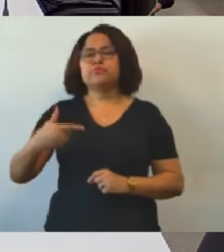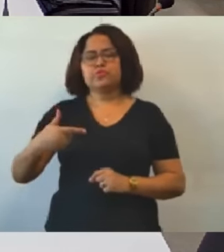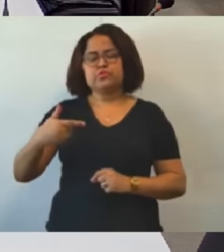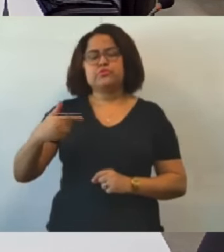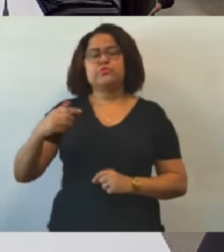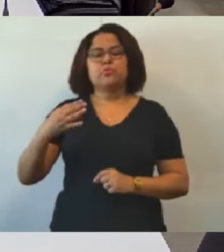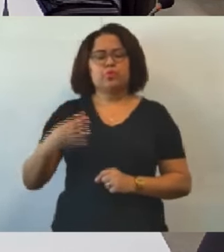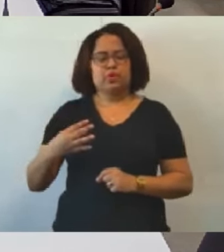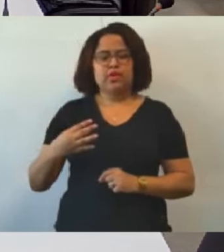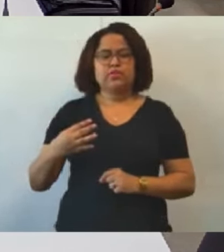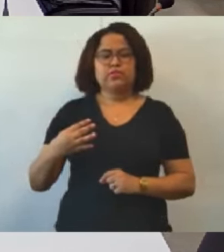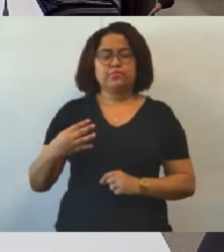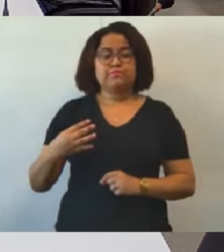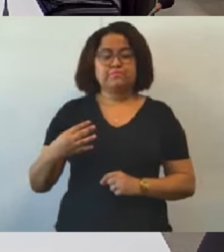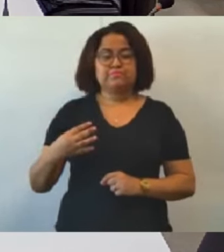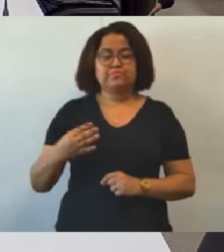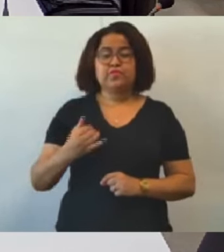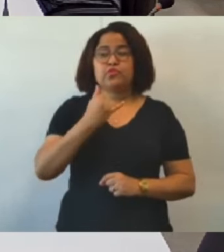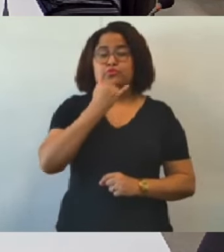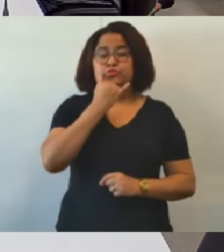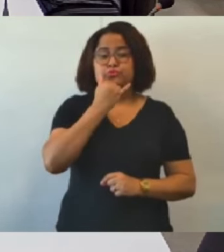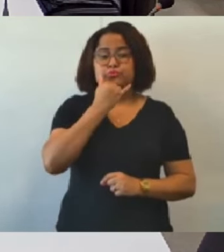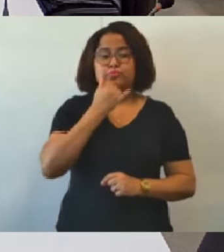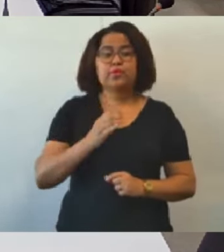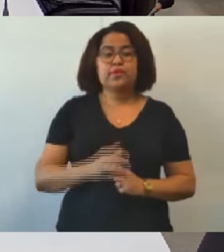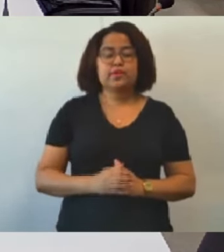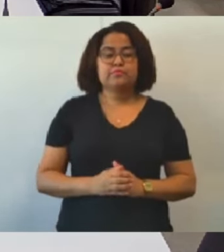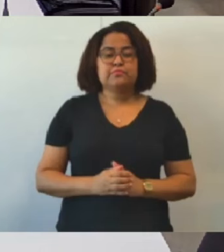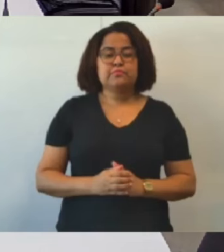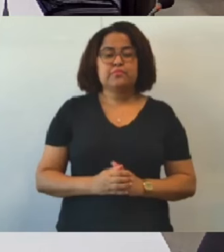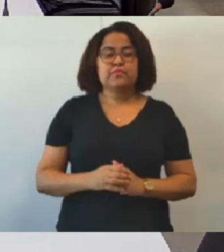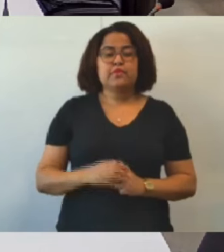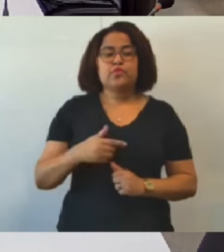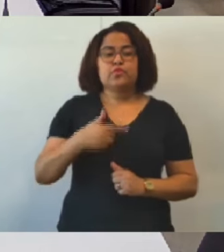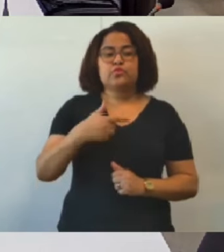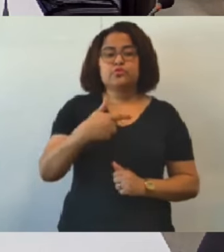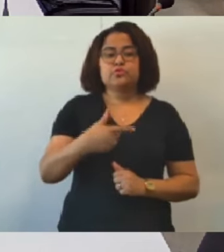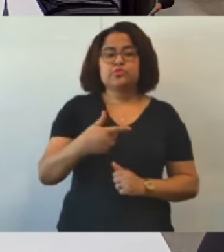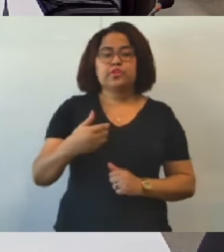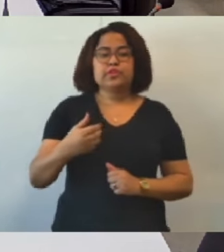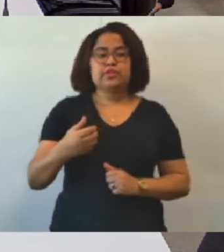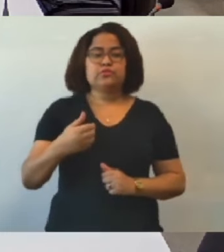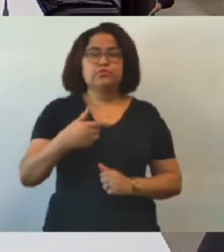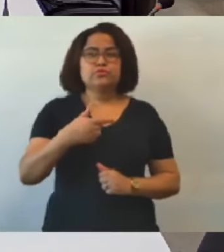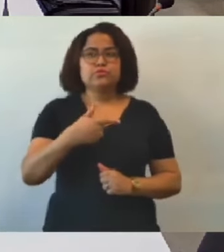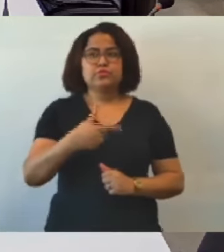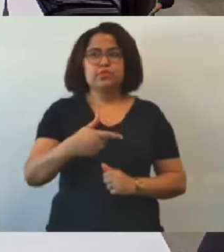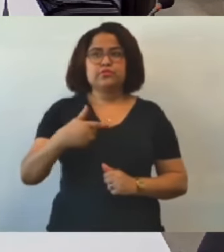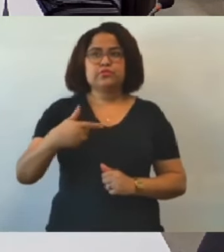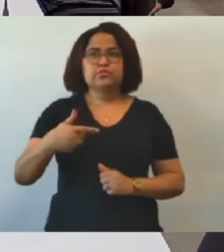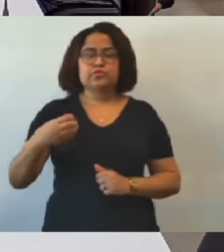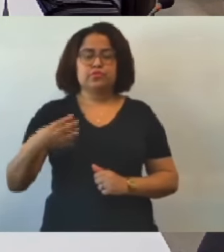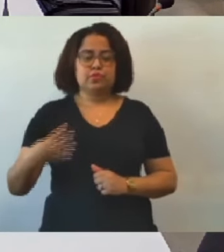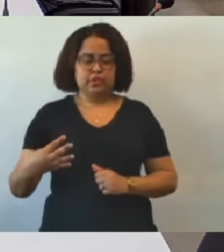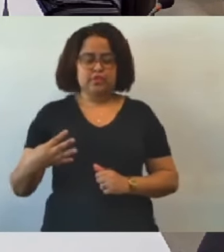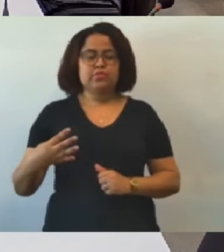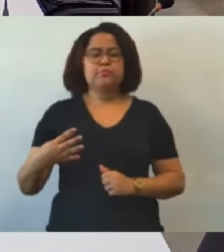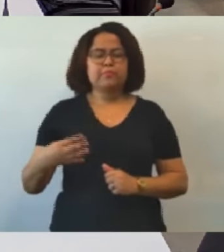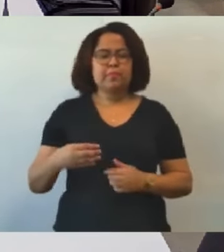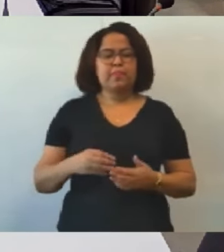Ô caramba, número 2224, barra 2024. Remetente, Secretaria de CMDCA,